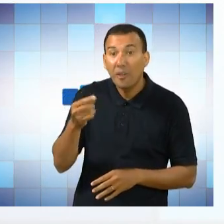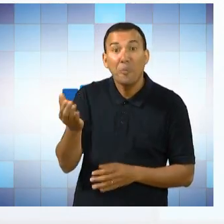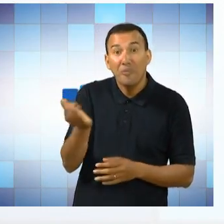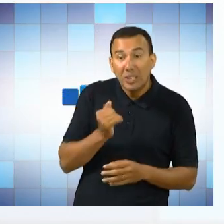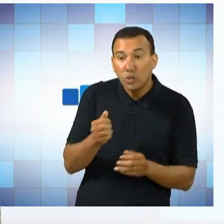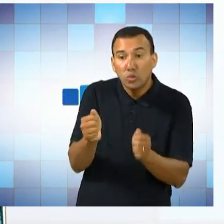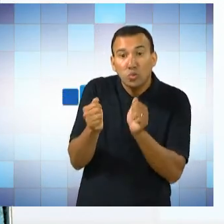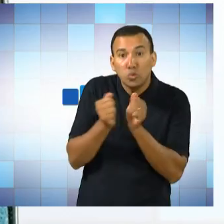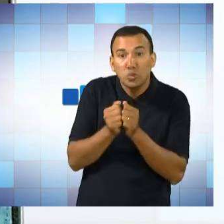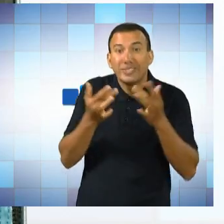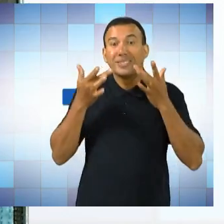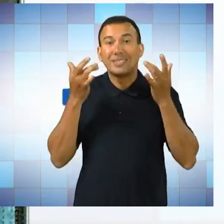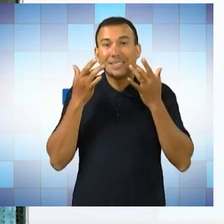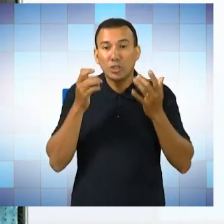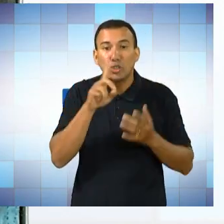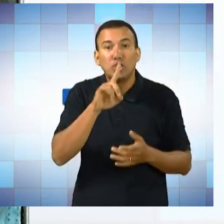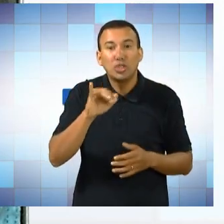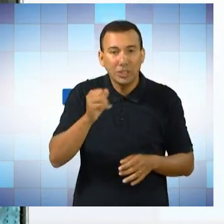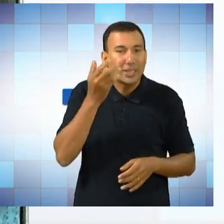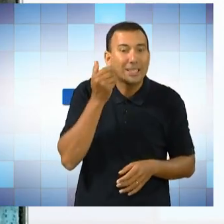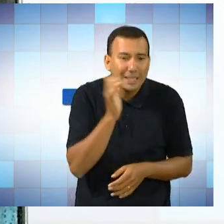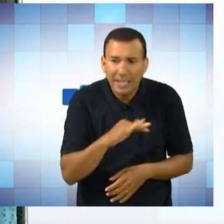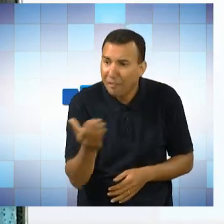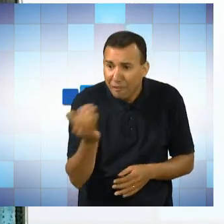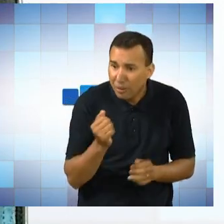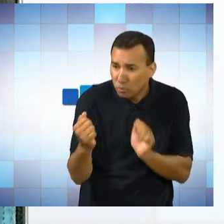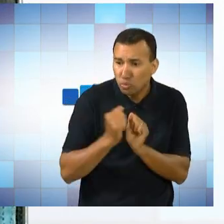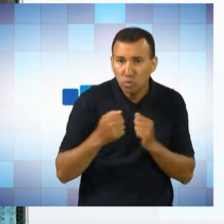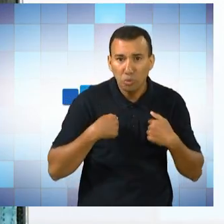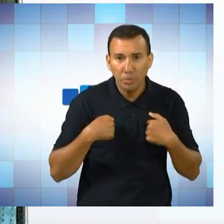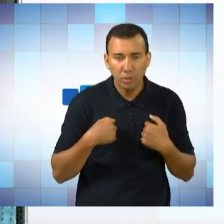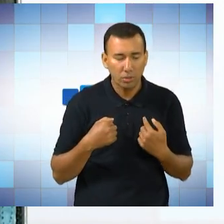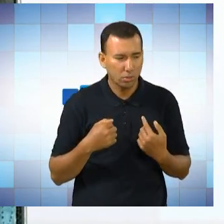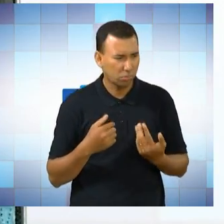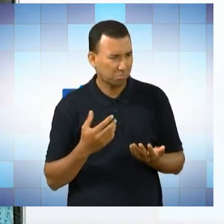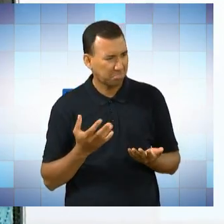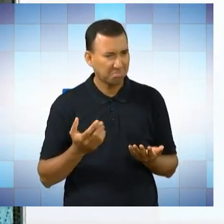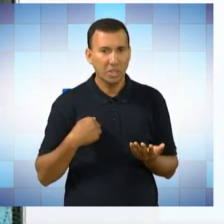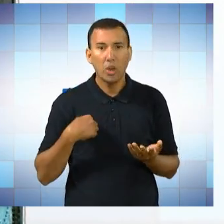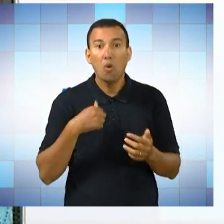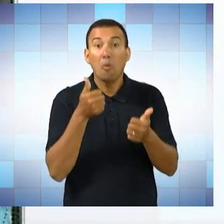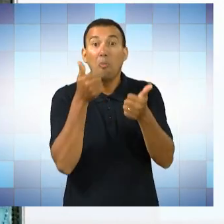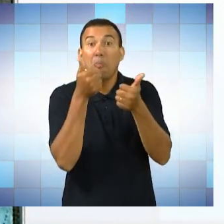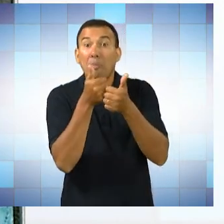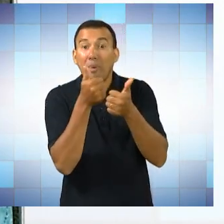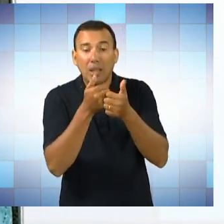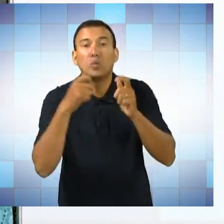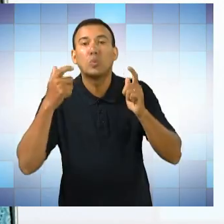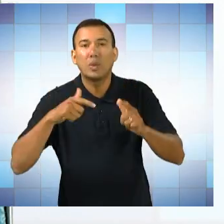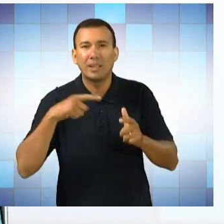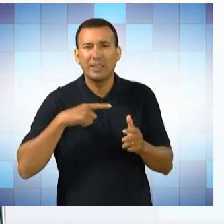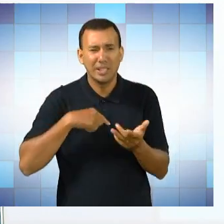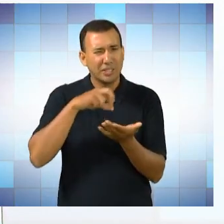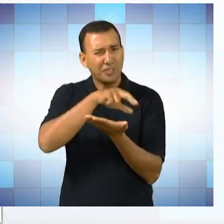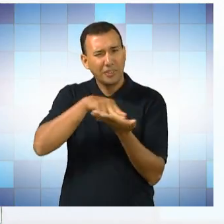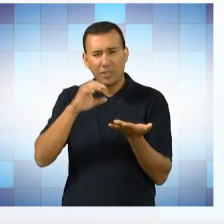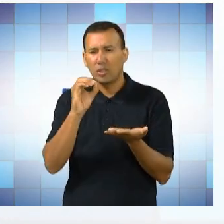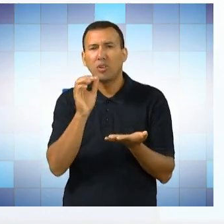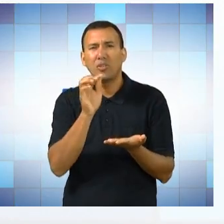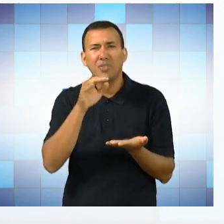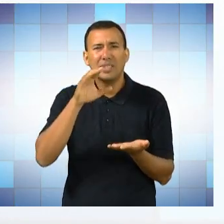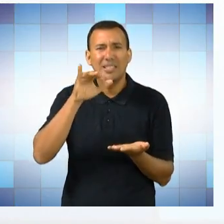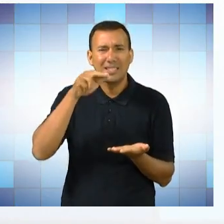de teatro para o dia das crianças. Como eu morava perto de um lugar onde existiam muitas oficinas